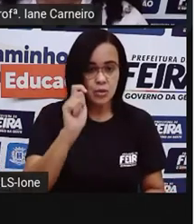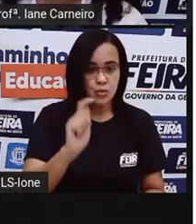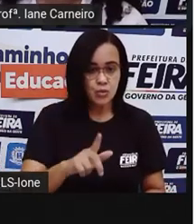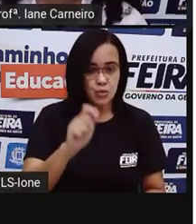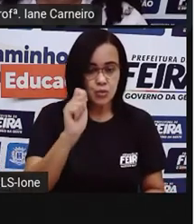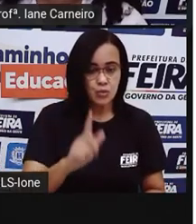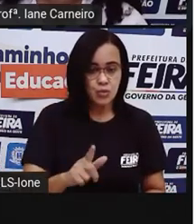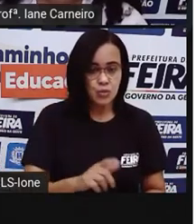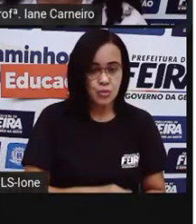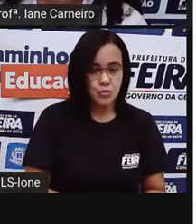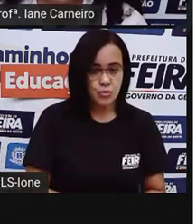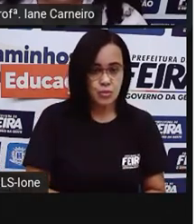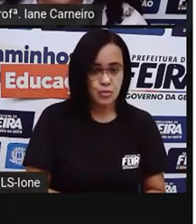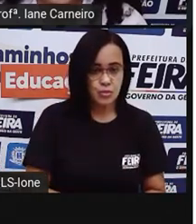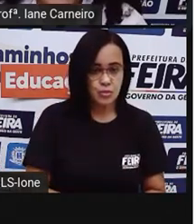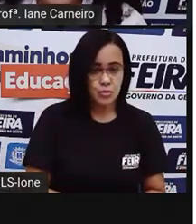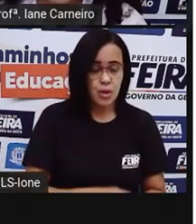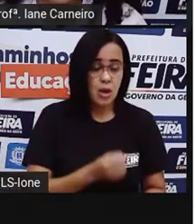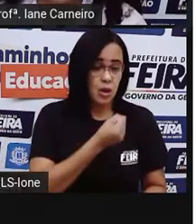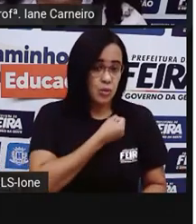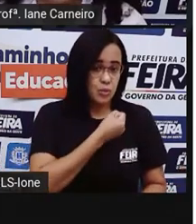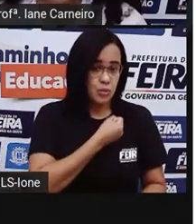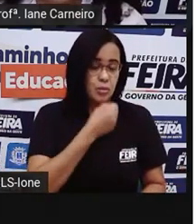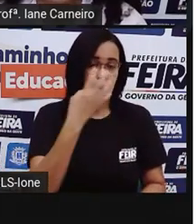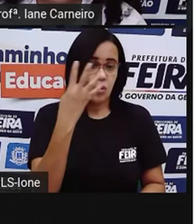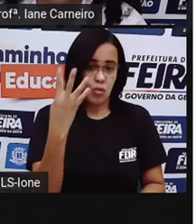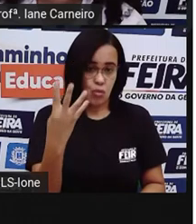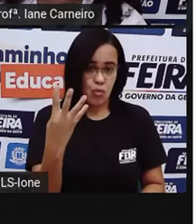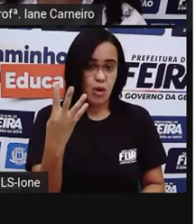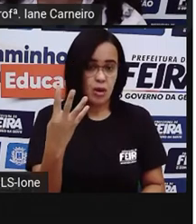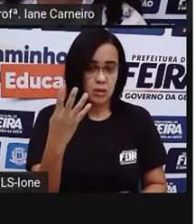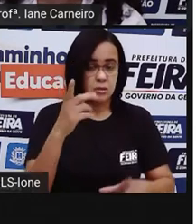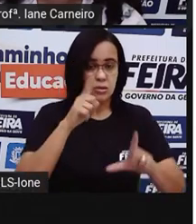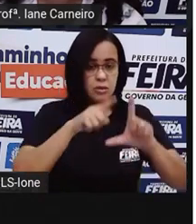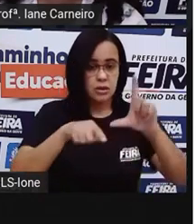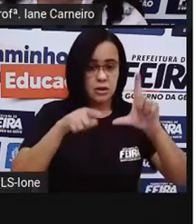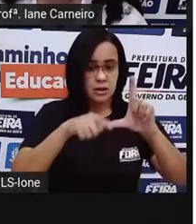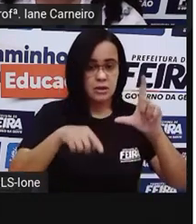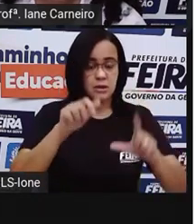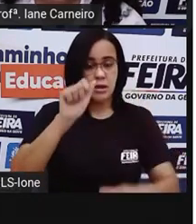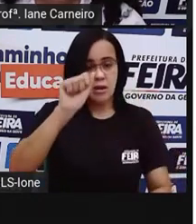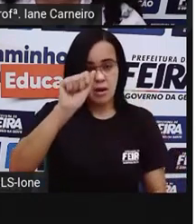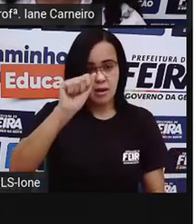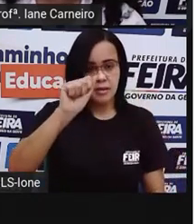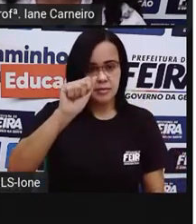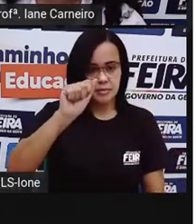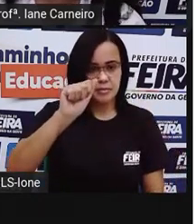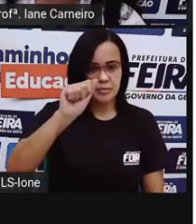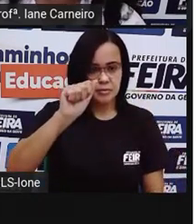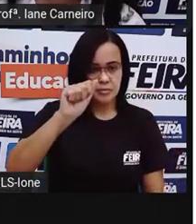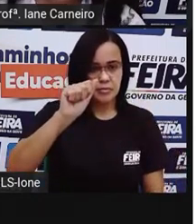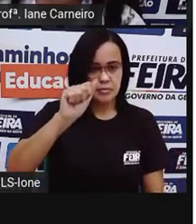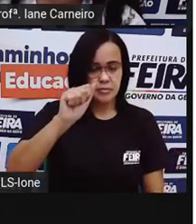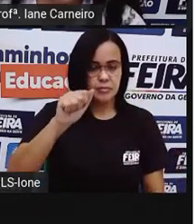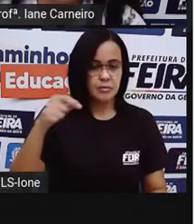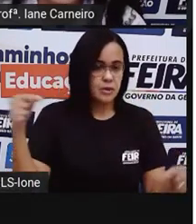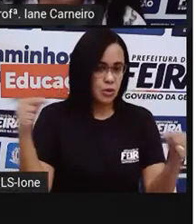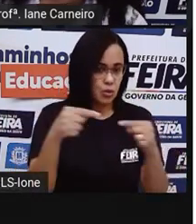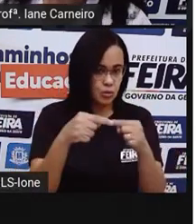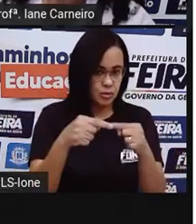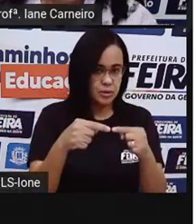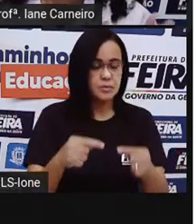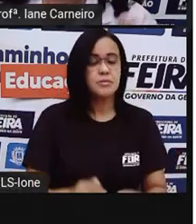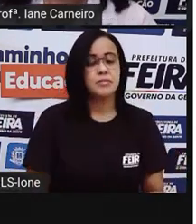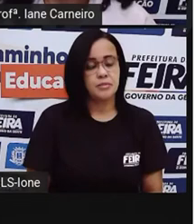É a coordenada, ó, número 4, letra A. Ela está nessa posição, tá